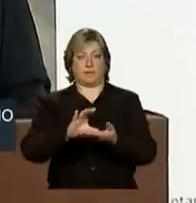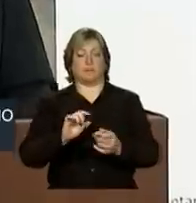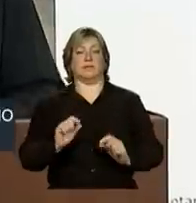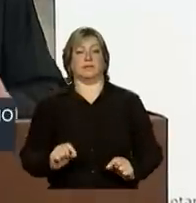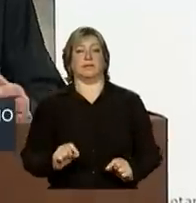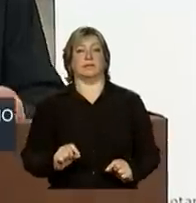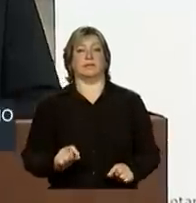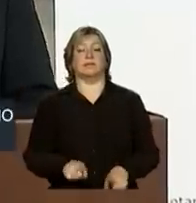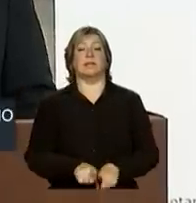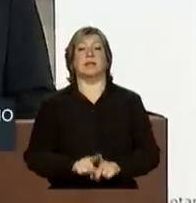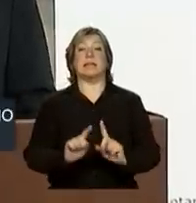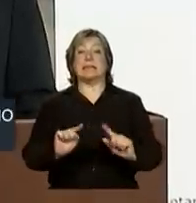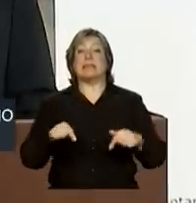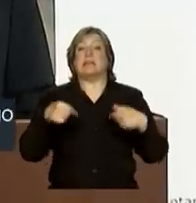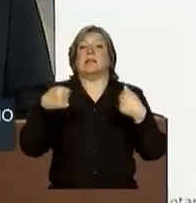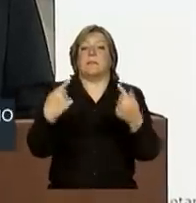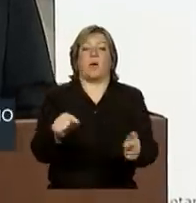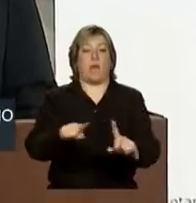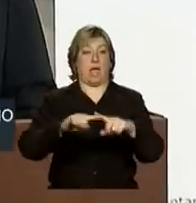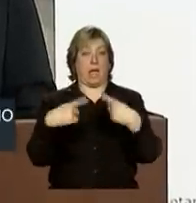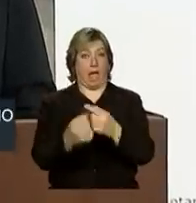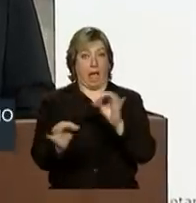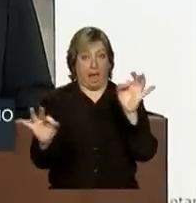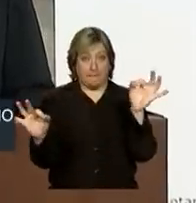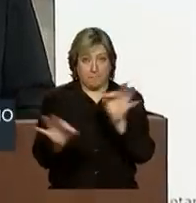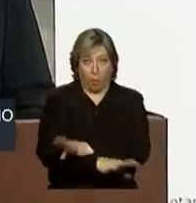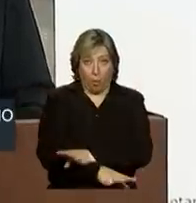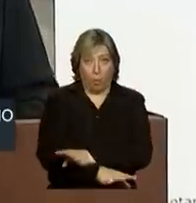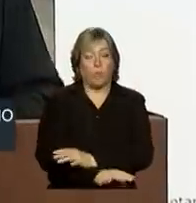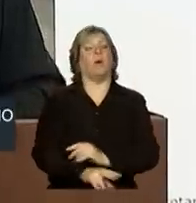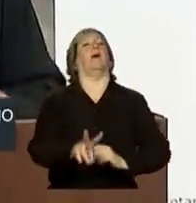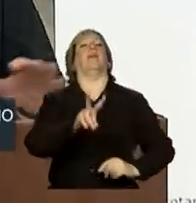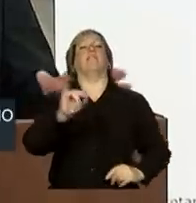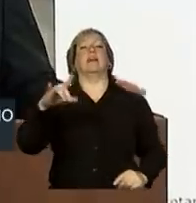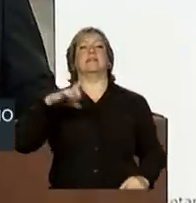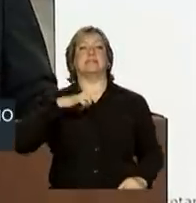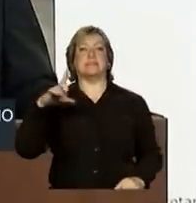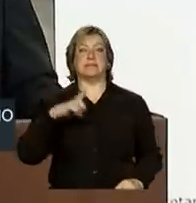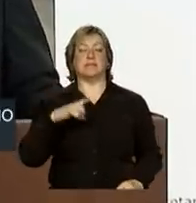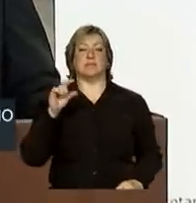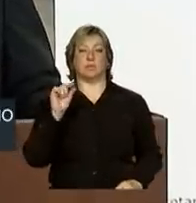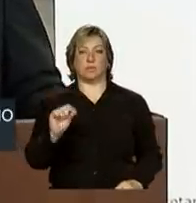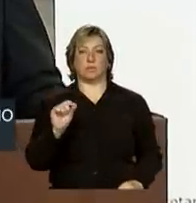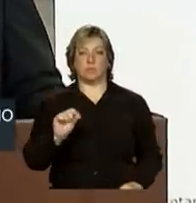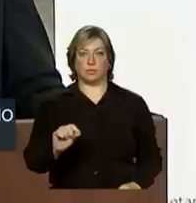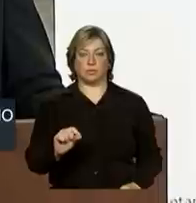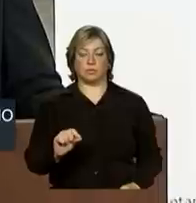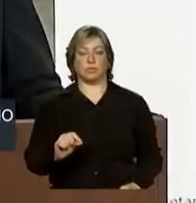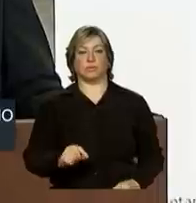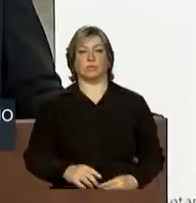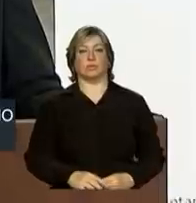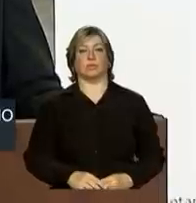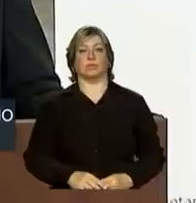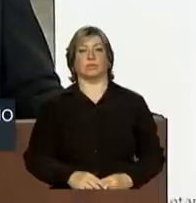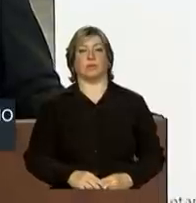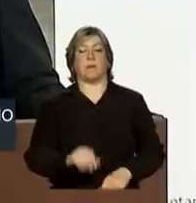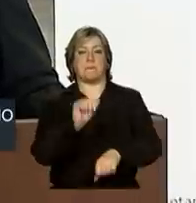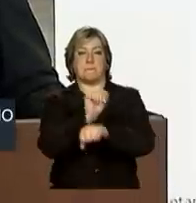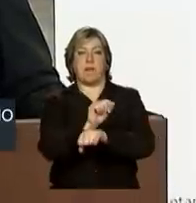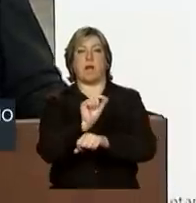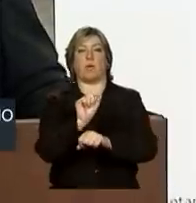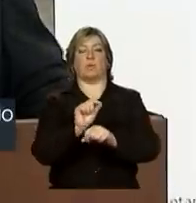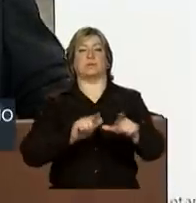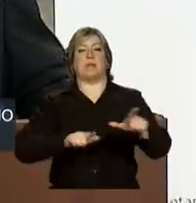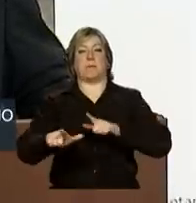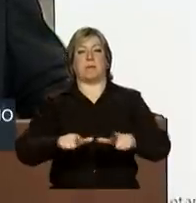após essa reunião, nós teremos a suspensão dos trabalhos dessa